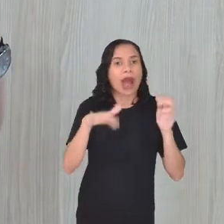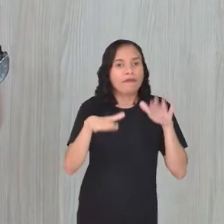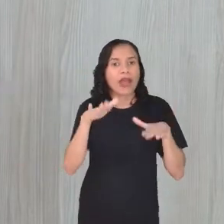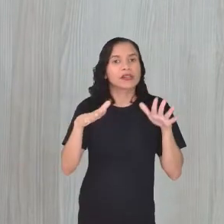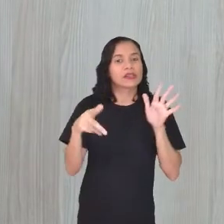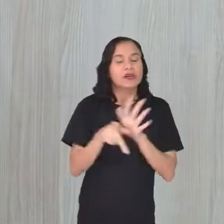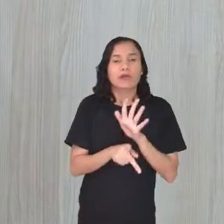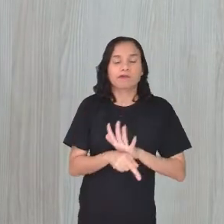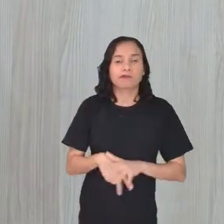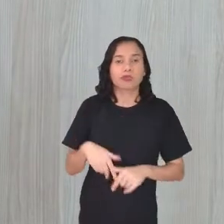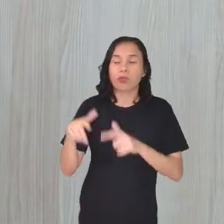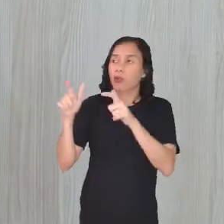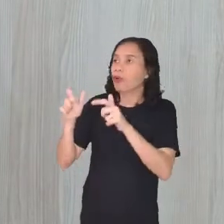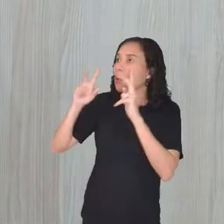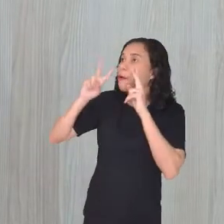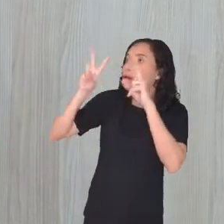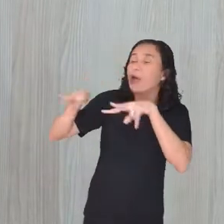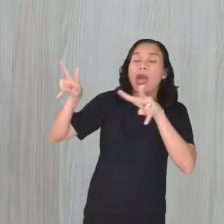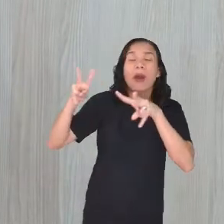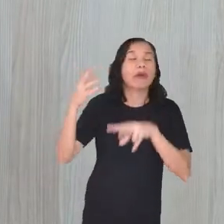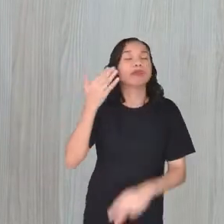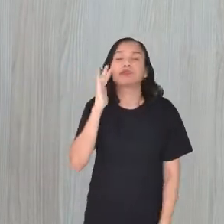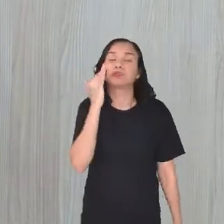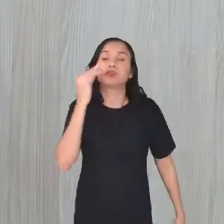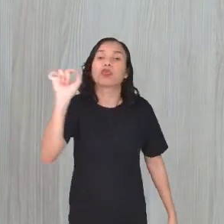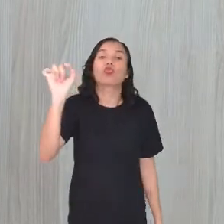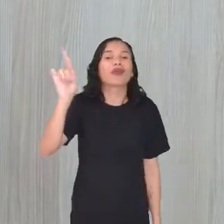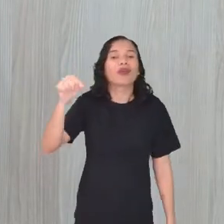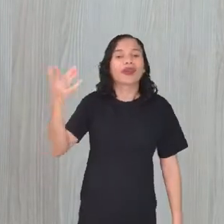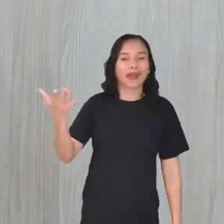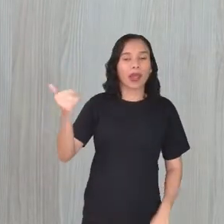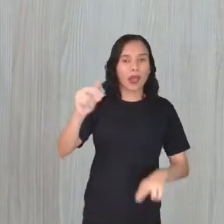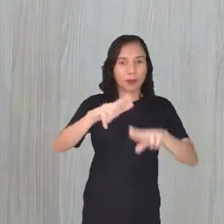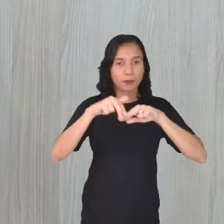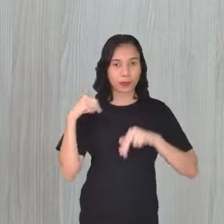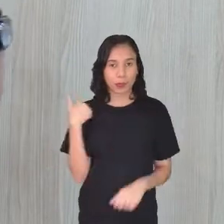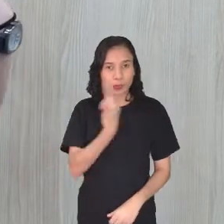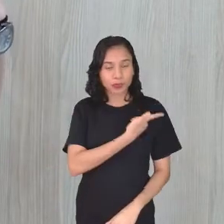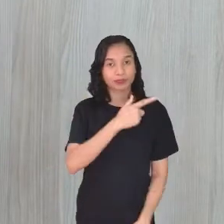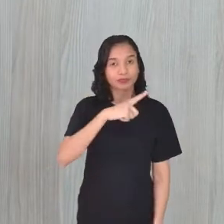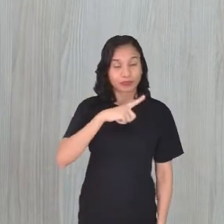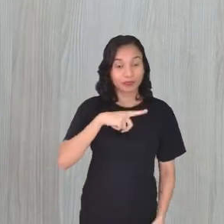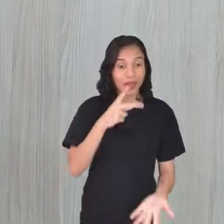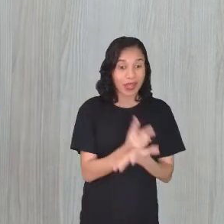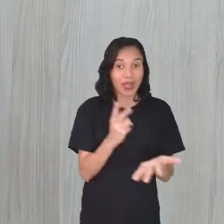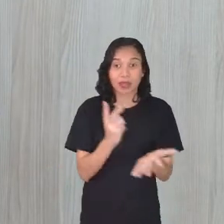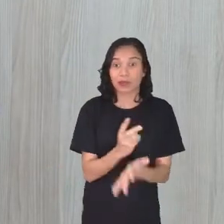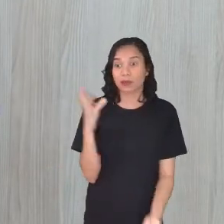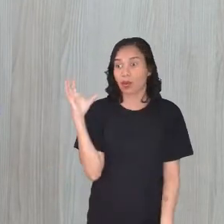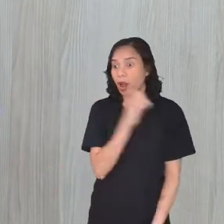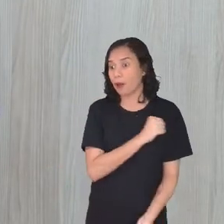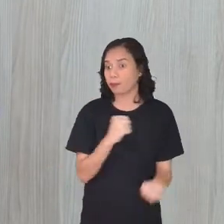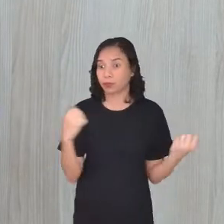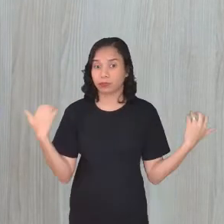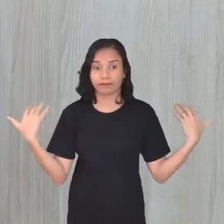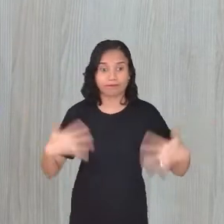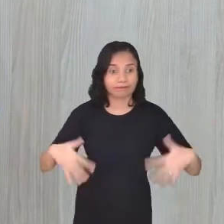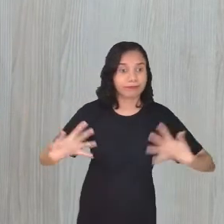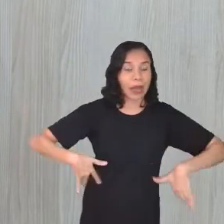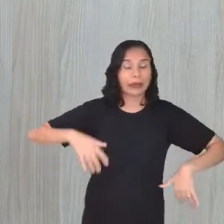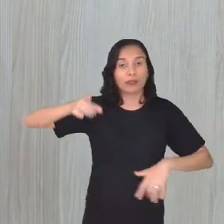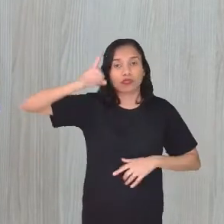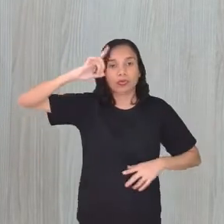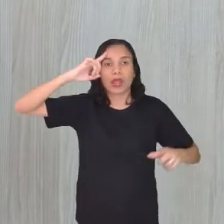monumento, né? Por um ambiente e a gente não faz ideia do que seja. Porque a gente tá naquela correria do cotidiano, né, gente?